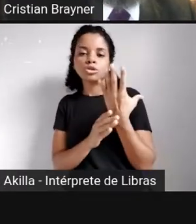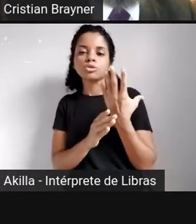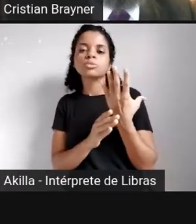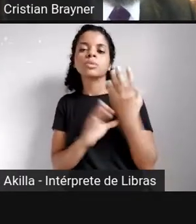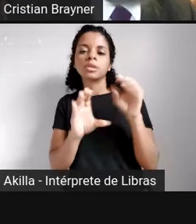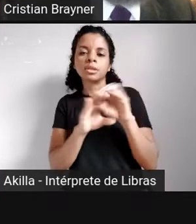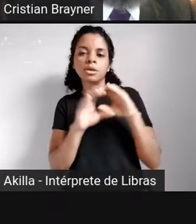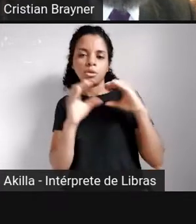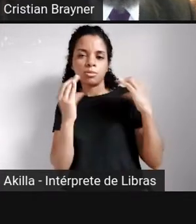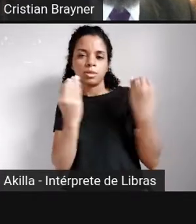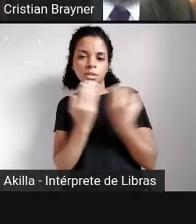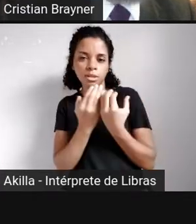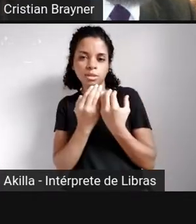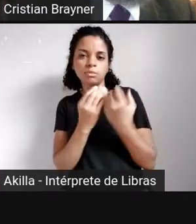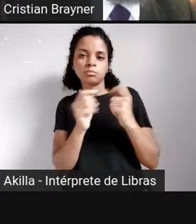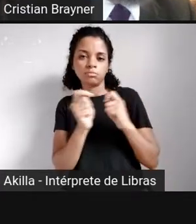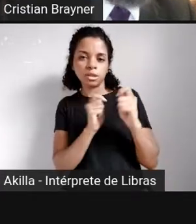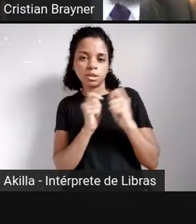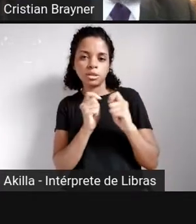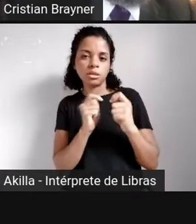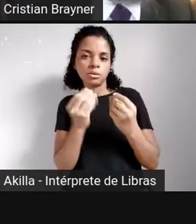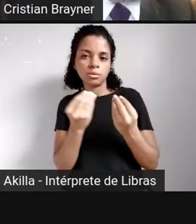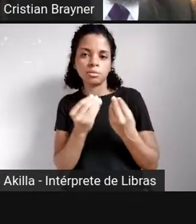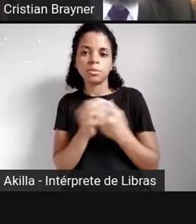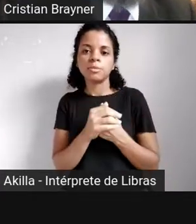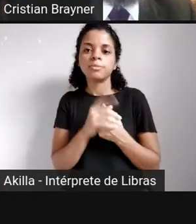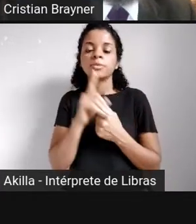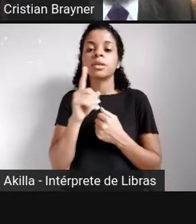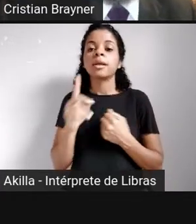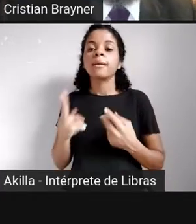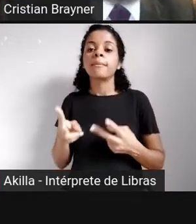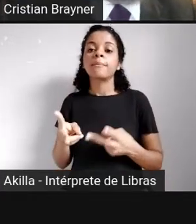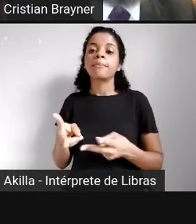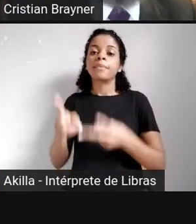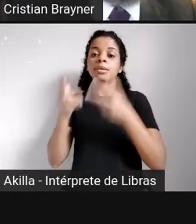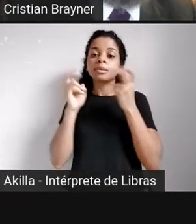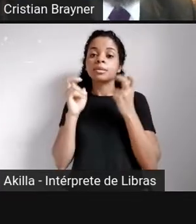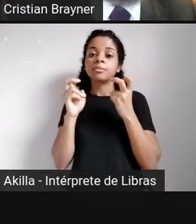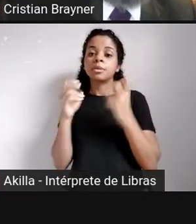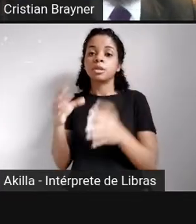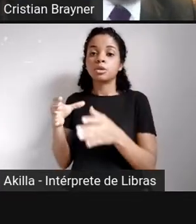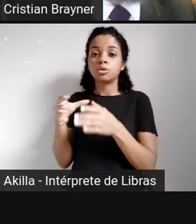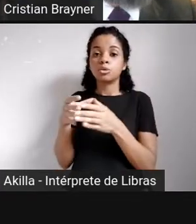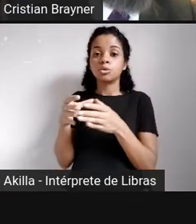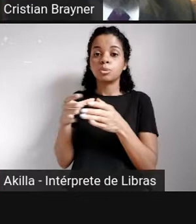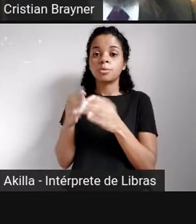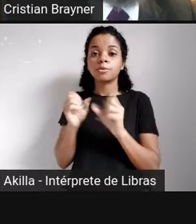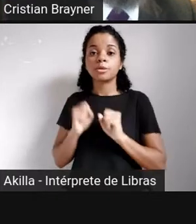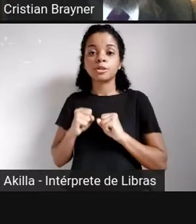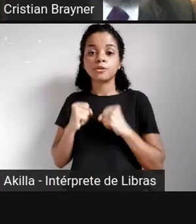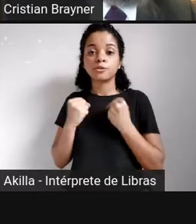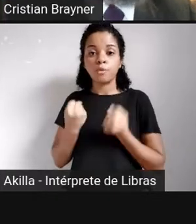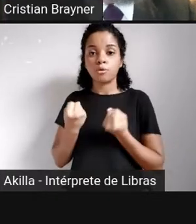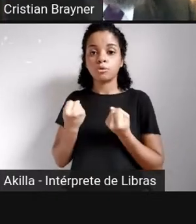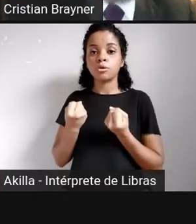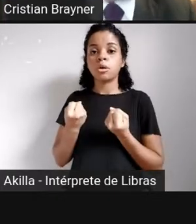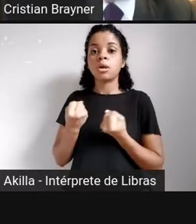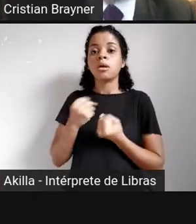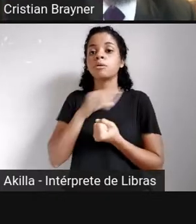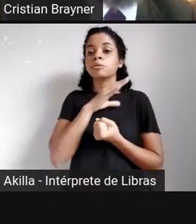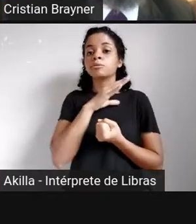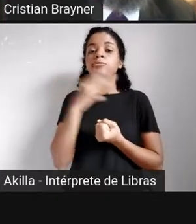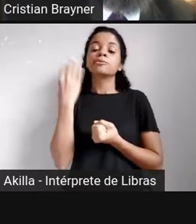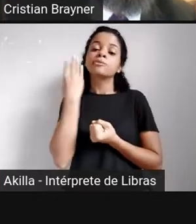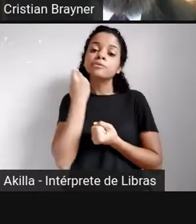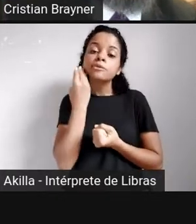ferramenta? Ela diz, olha, a percepção compartilhada, ou seja, da equipe, é de que foi o esforço de algum servidor ou funcionário que contou com a